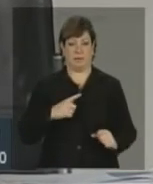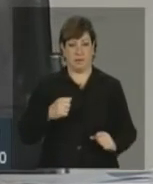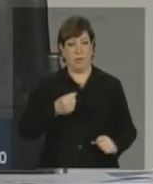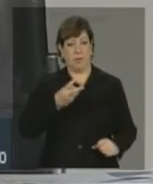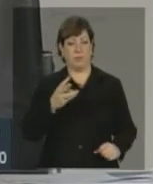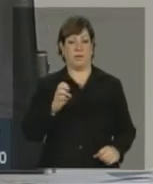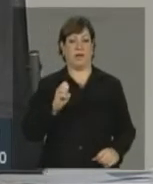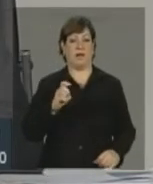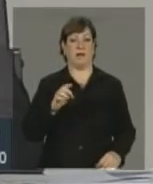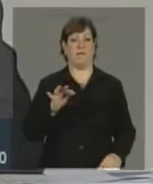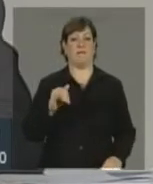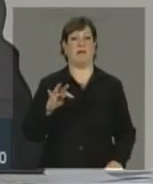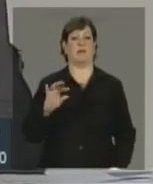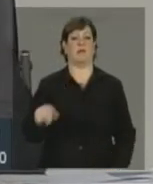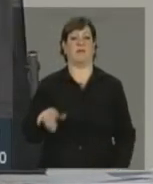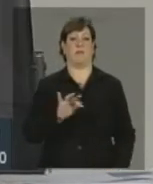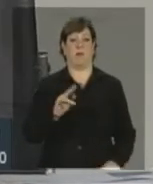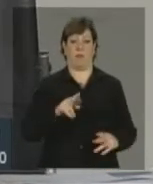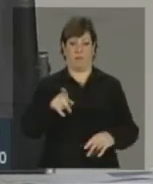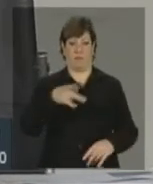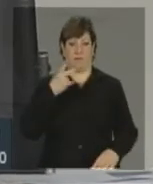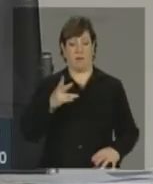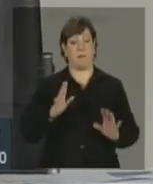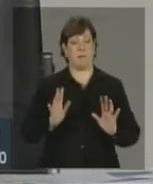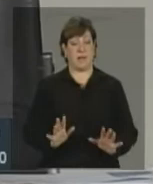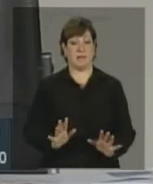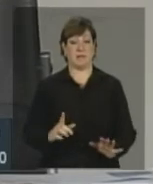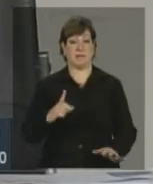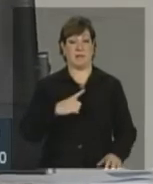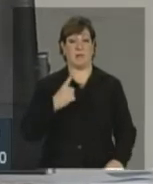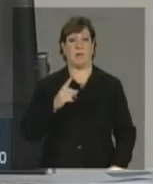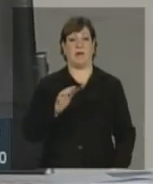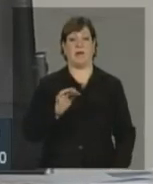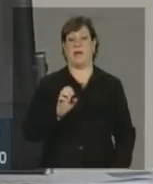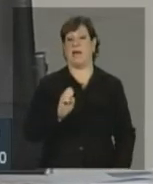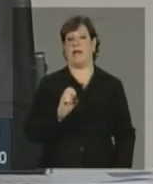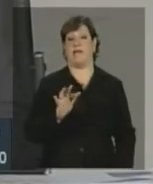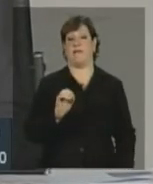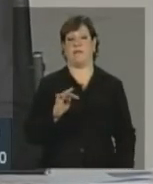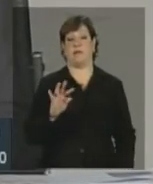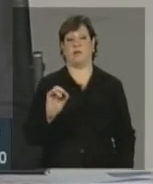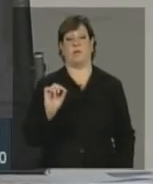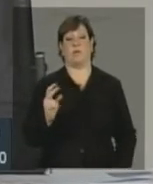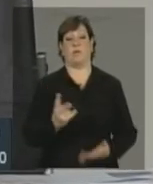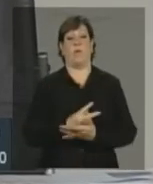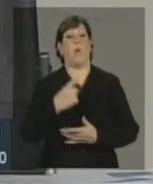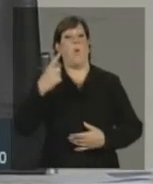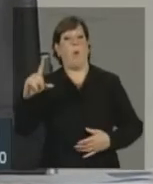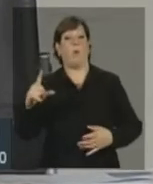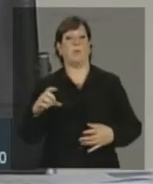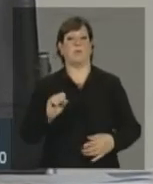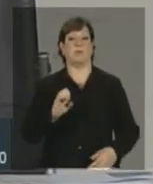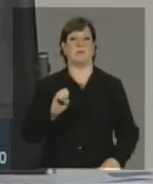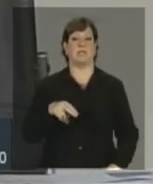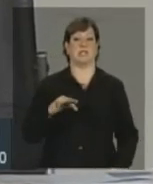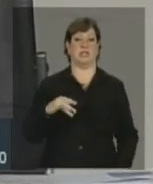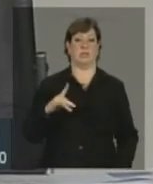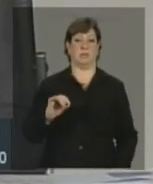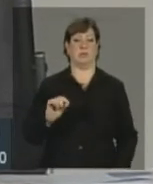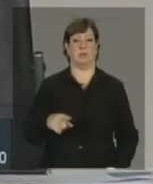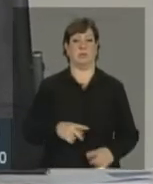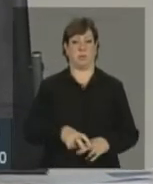fevereiro nesse sentido que está dizendo, mas há um efeito no outro sentido decorrente do simples. Então, em primeiro lugar,